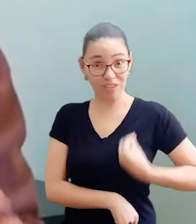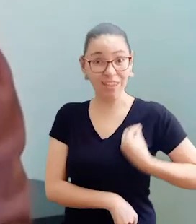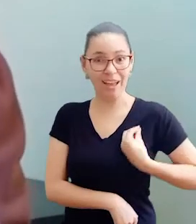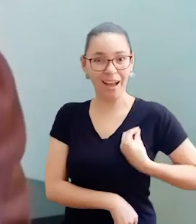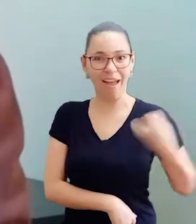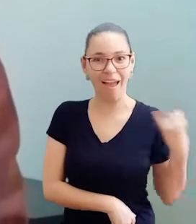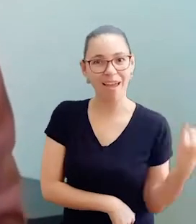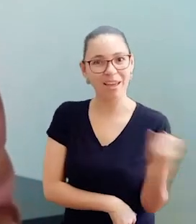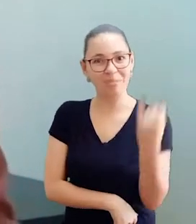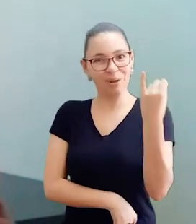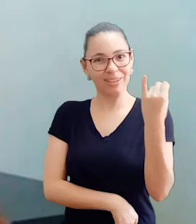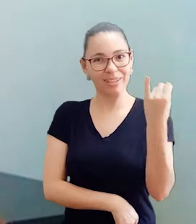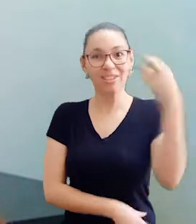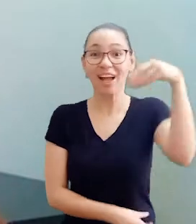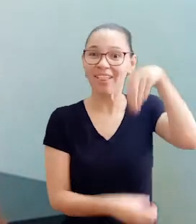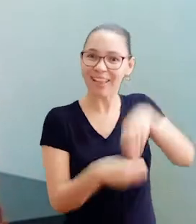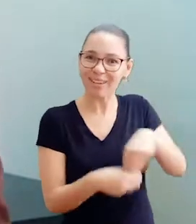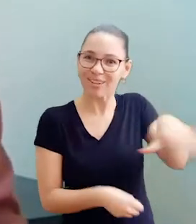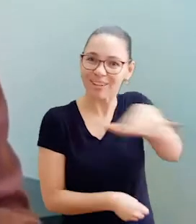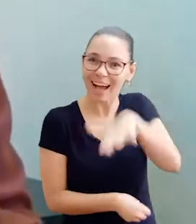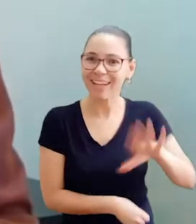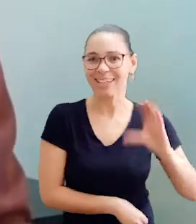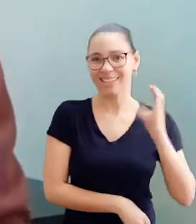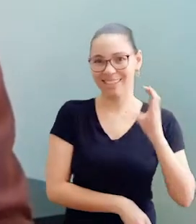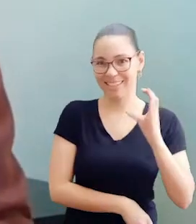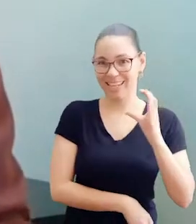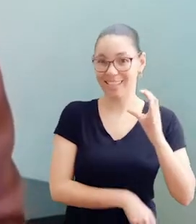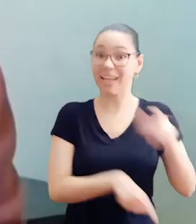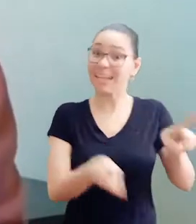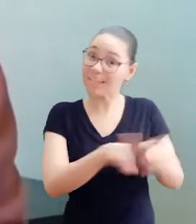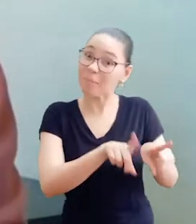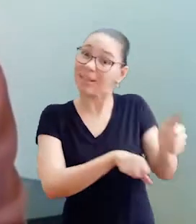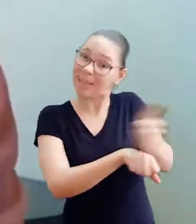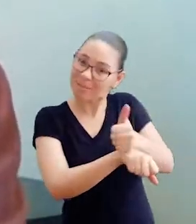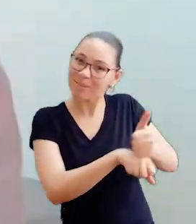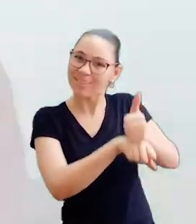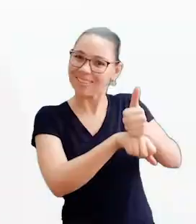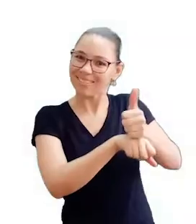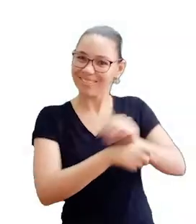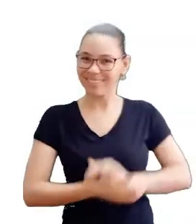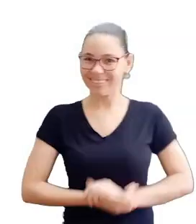enquanto ciência e profissão também é vida.